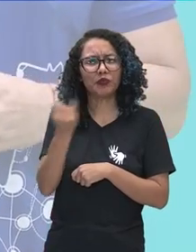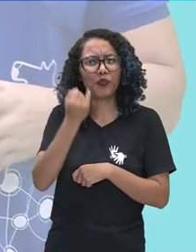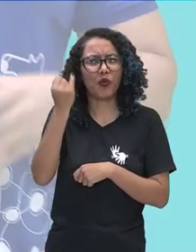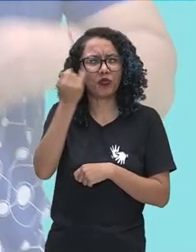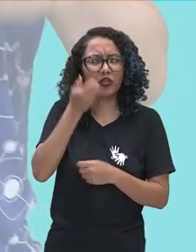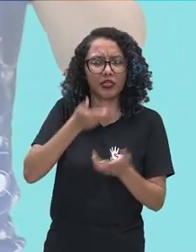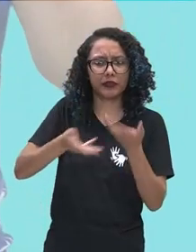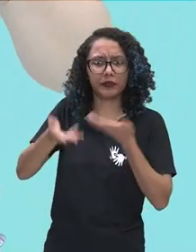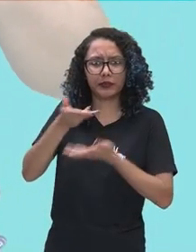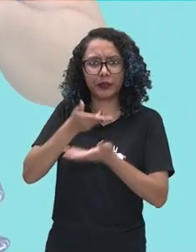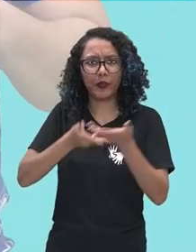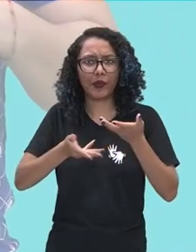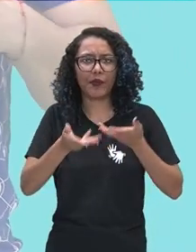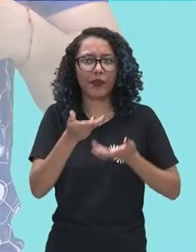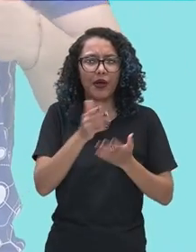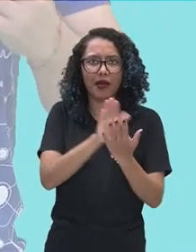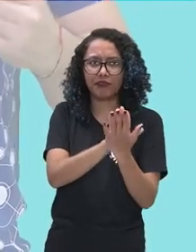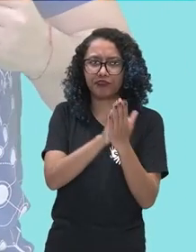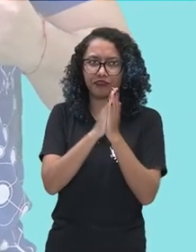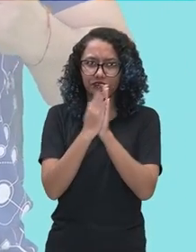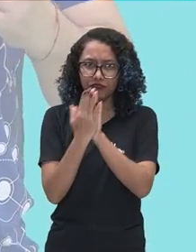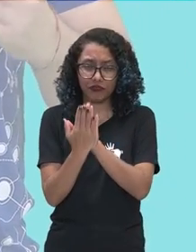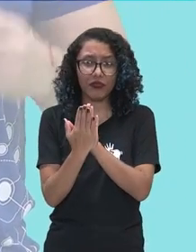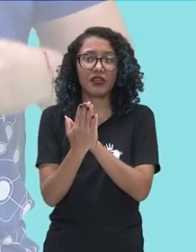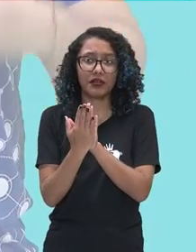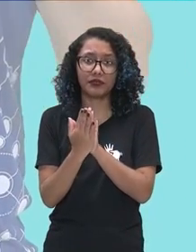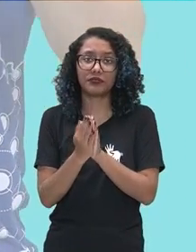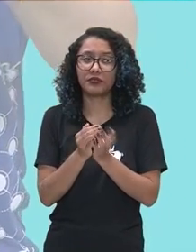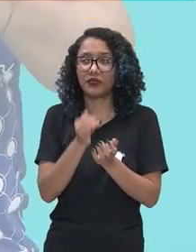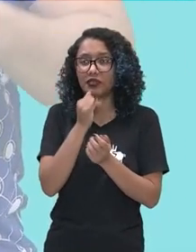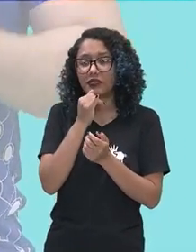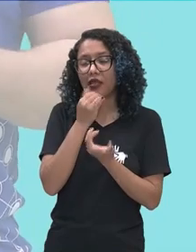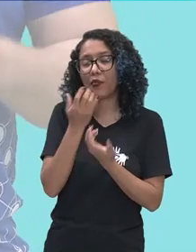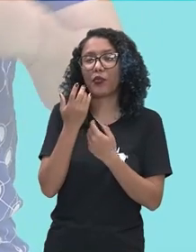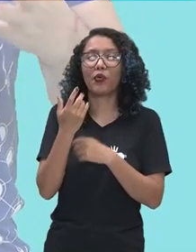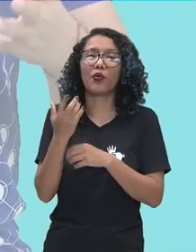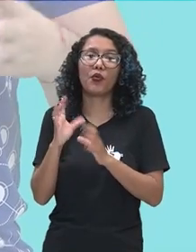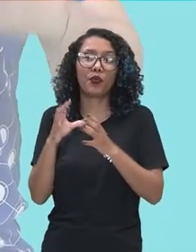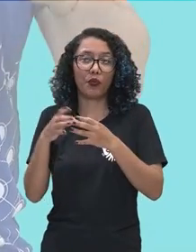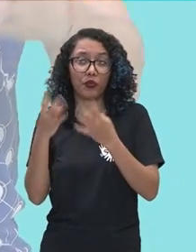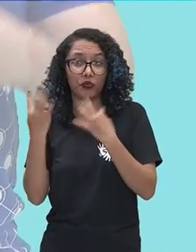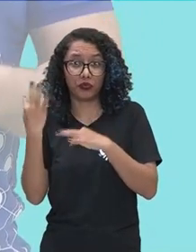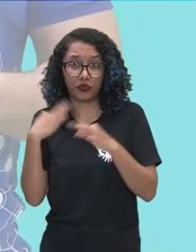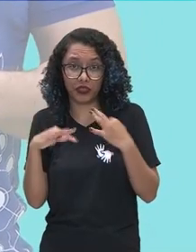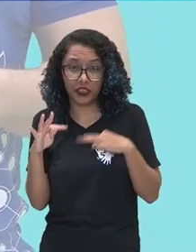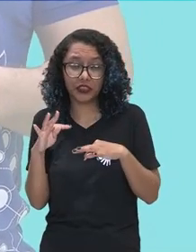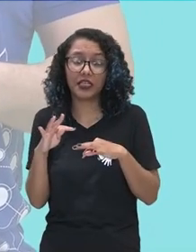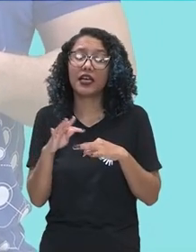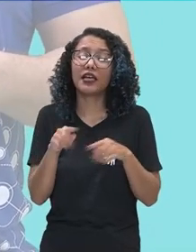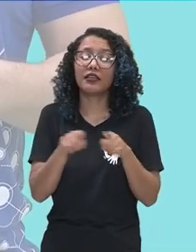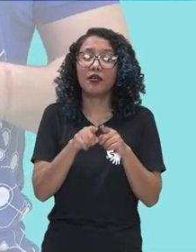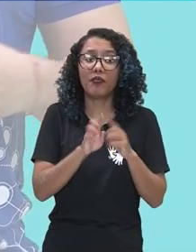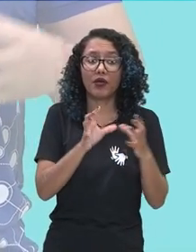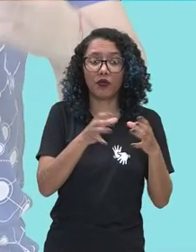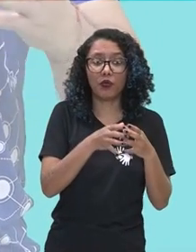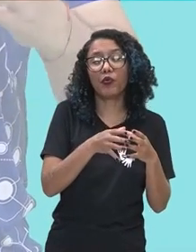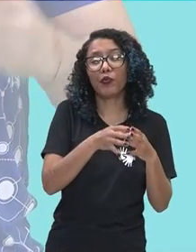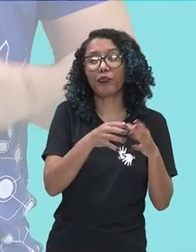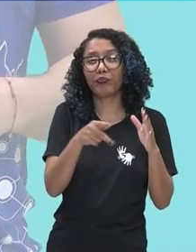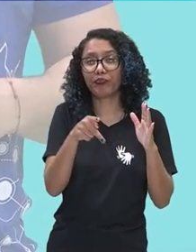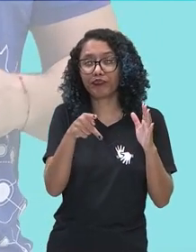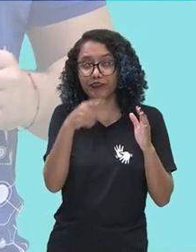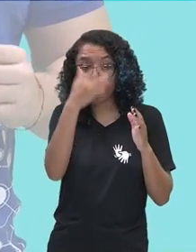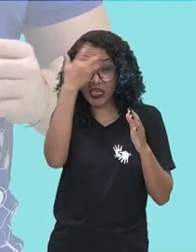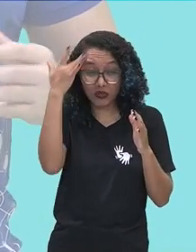entre os turistas e vocês, os habitantes locais. E